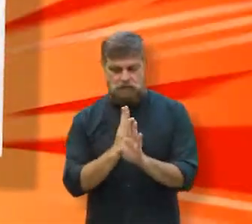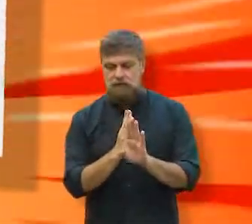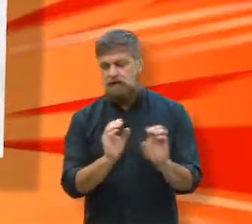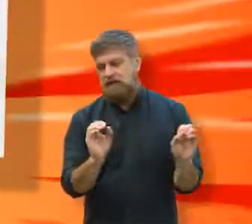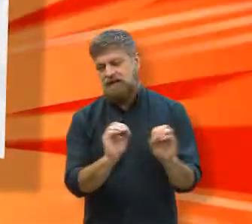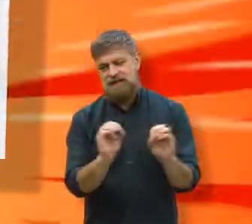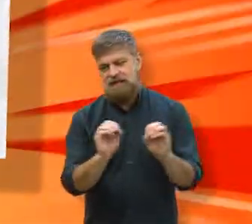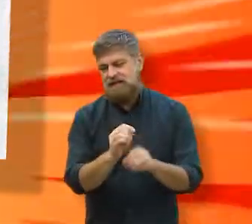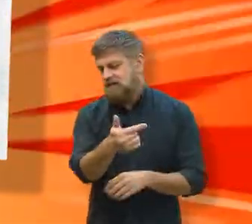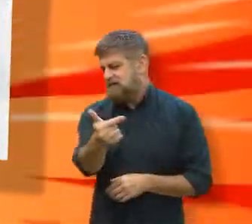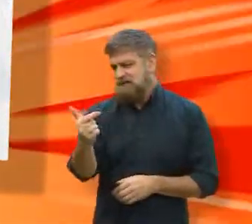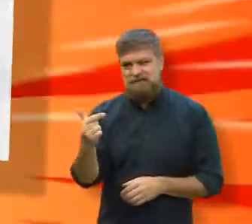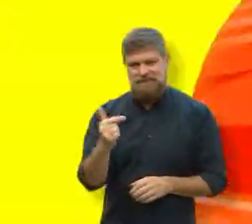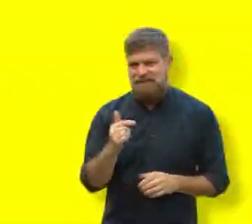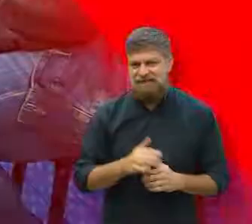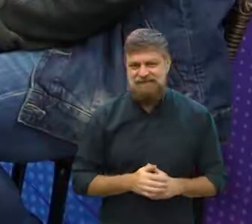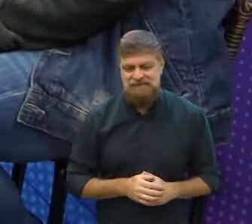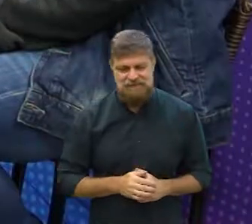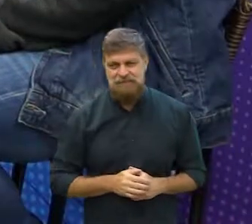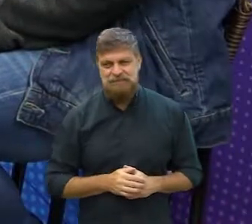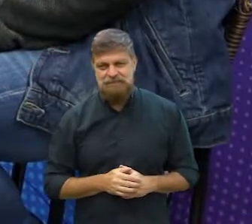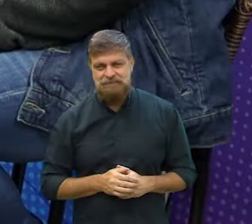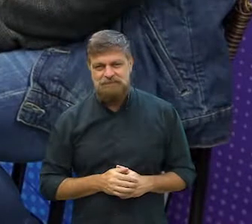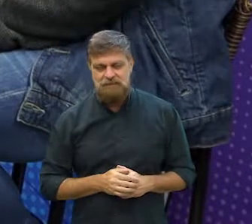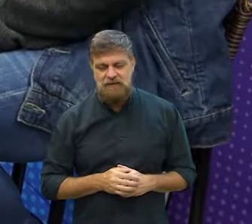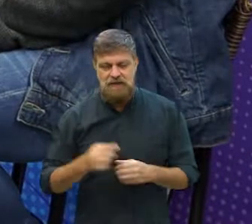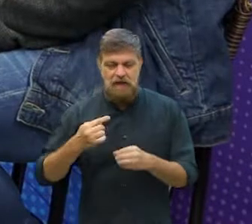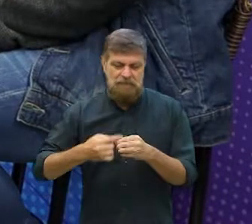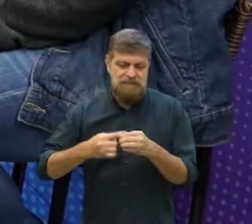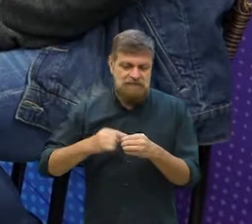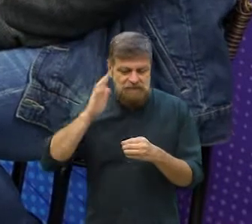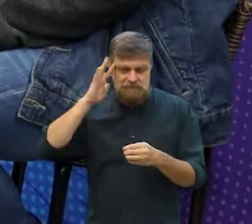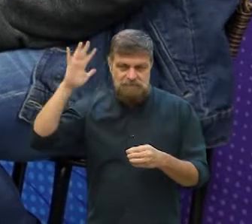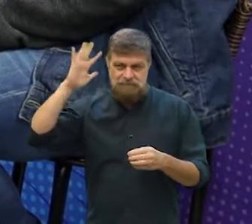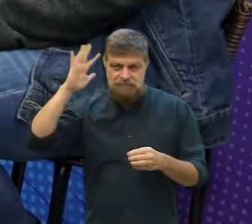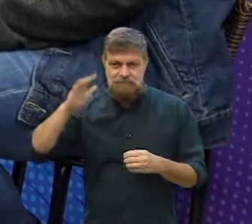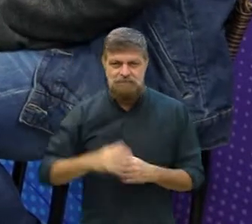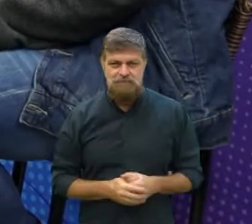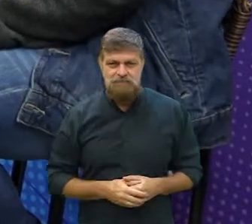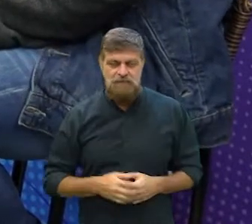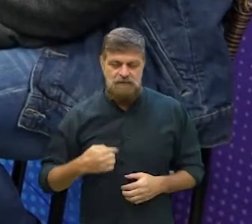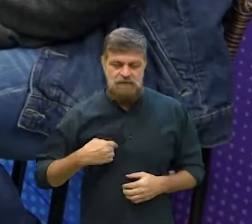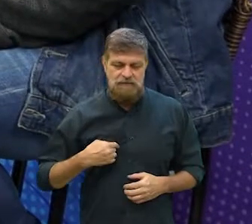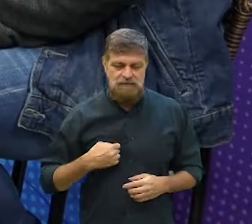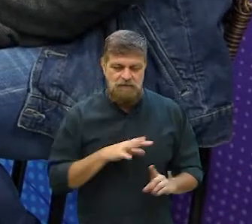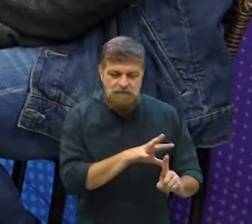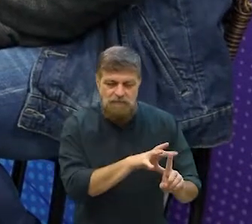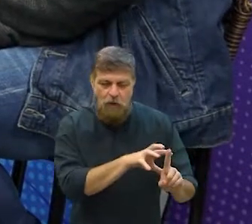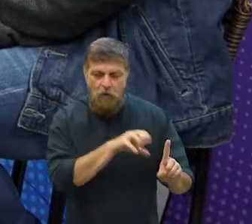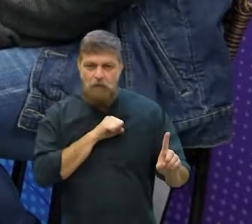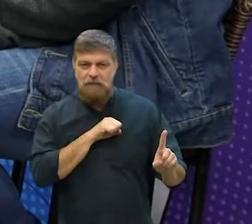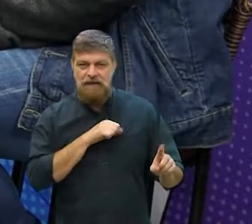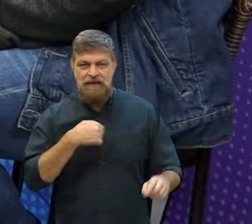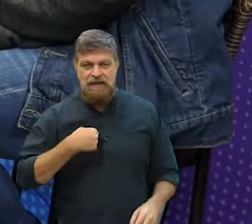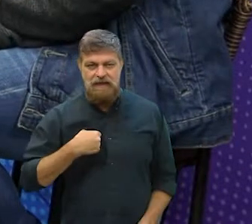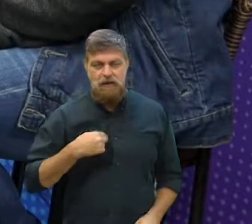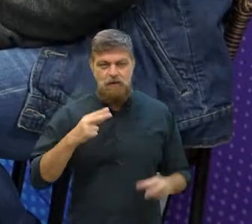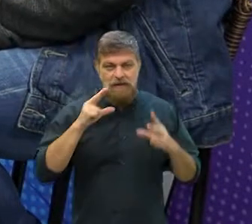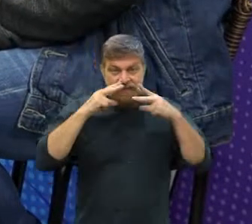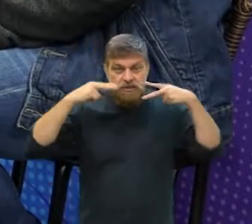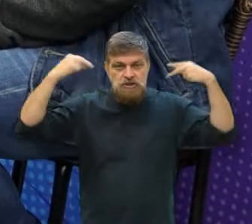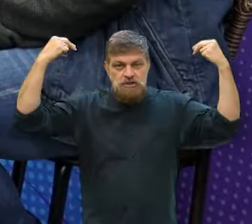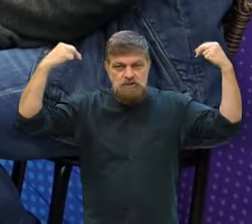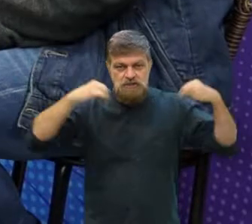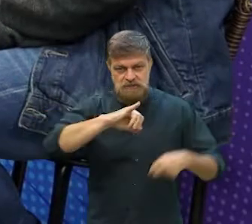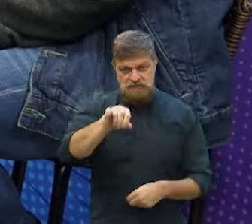achei, não achei, pesquisou. Mas é inspirado, é inspirado numa cidade do interior, sim, que eu morei, eu morei em Jaú na